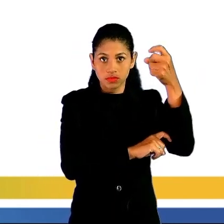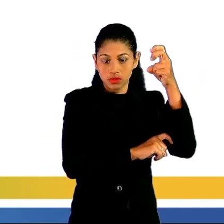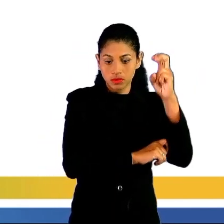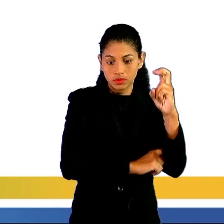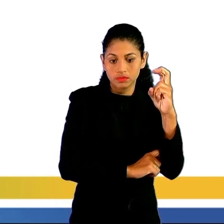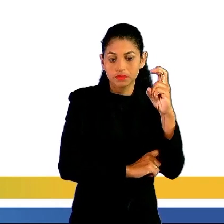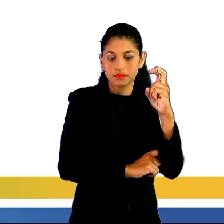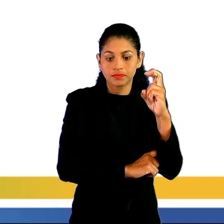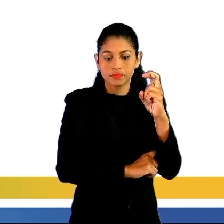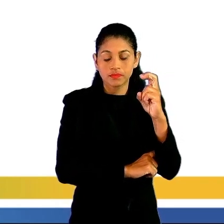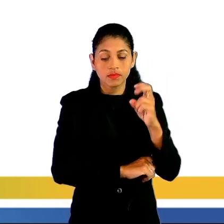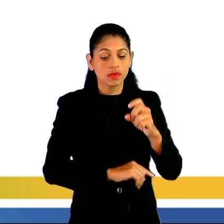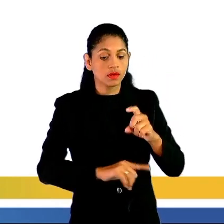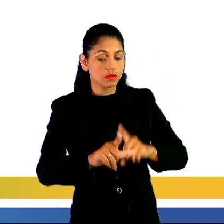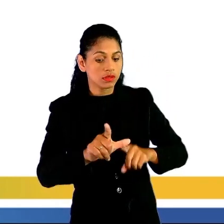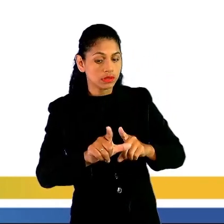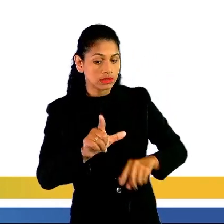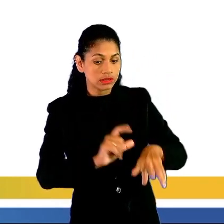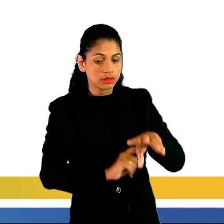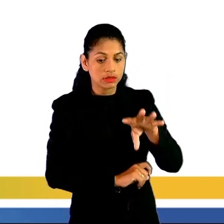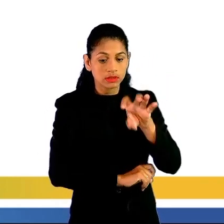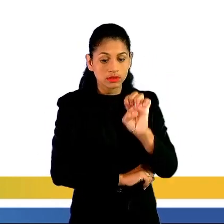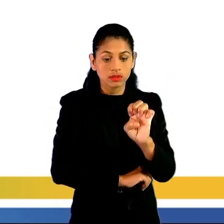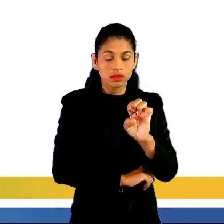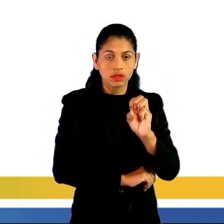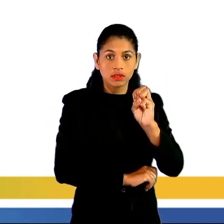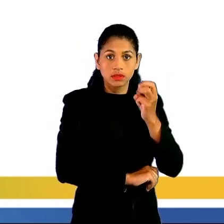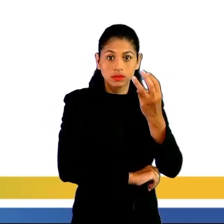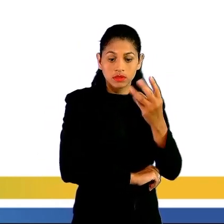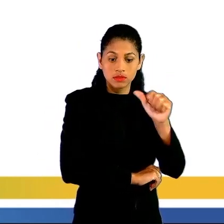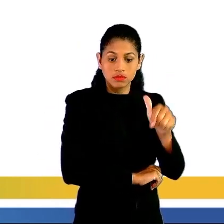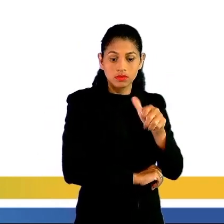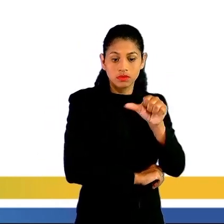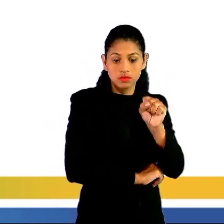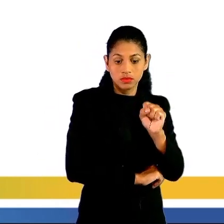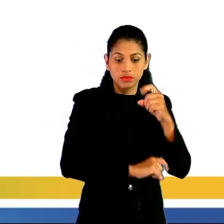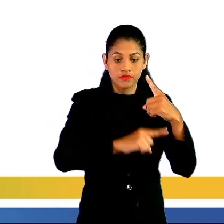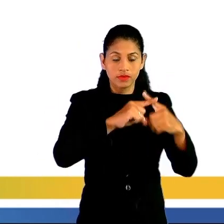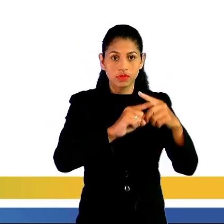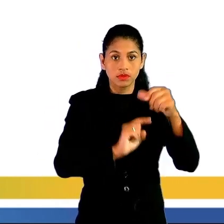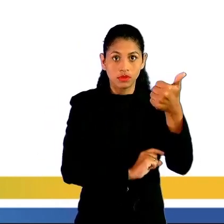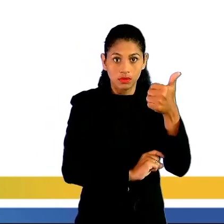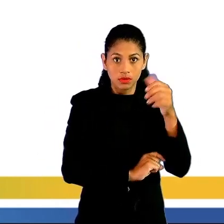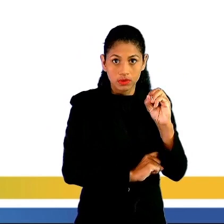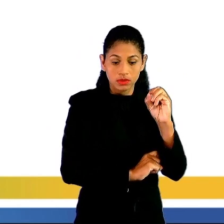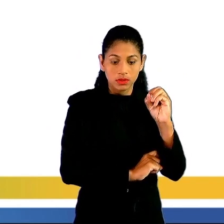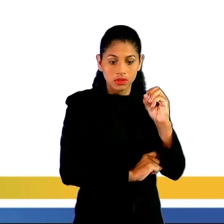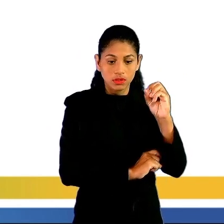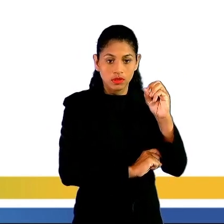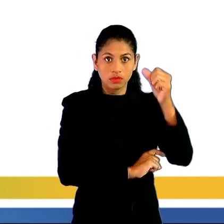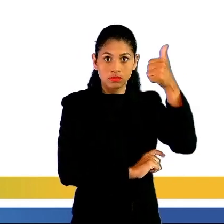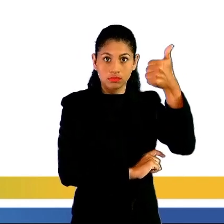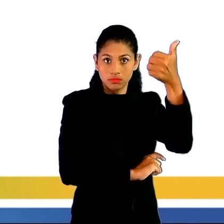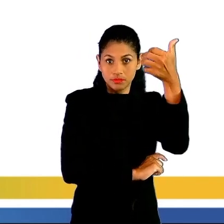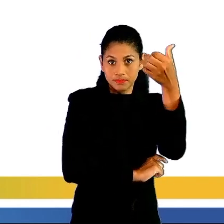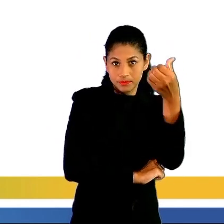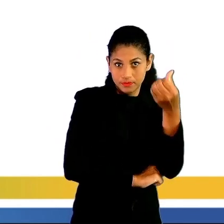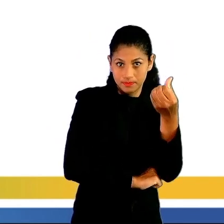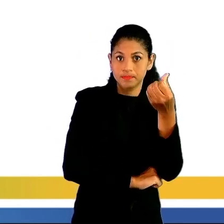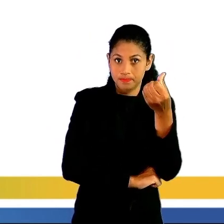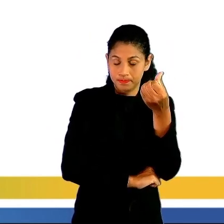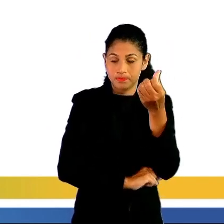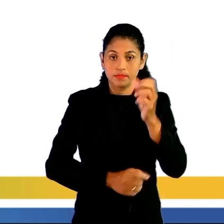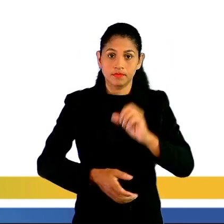quinta potência. E a alternativa E, 3,8 vezes 10 elevado à décima sexta potência.